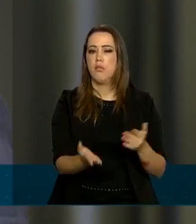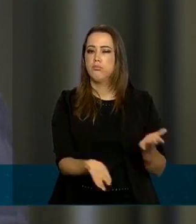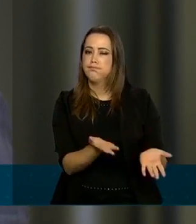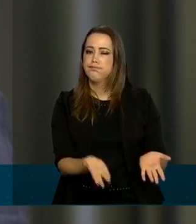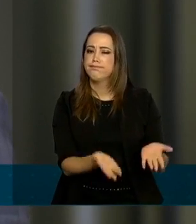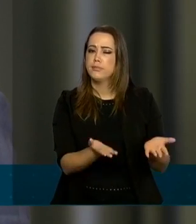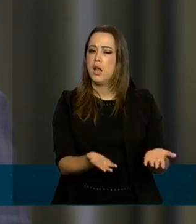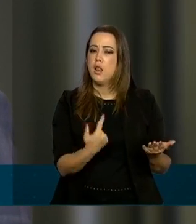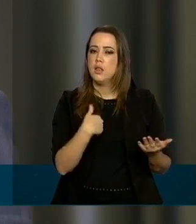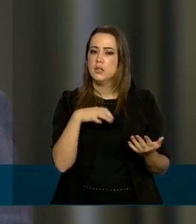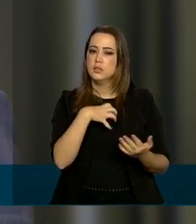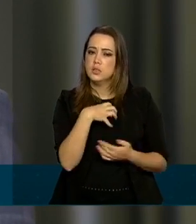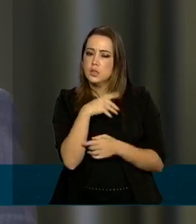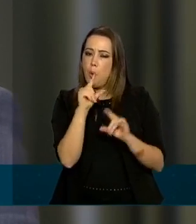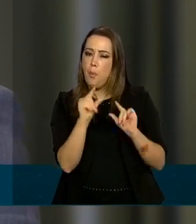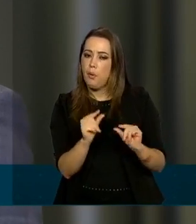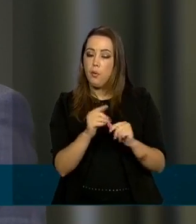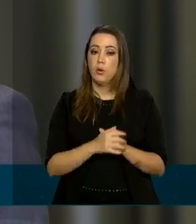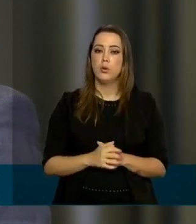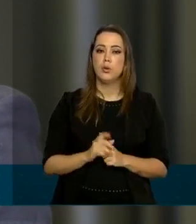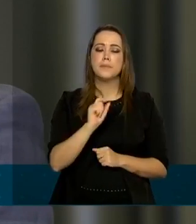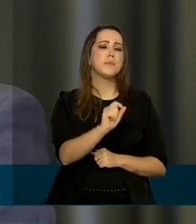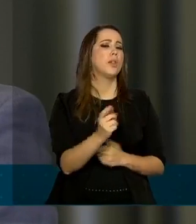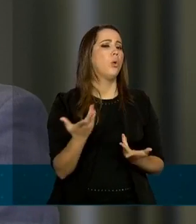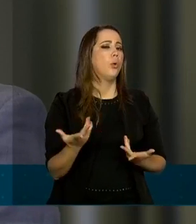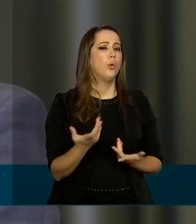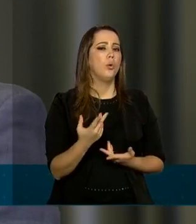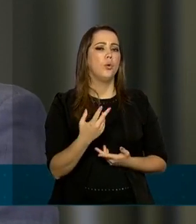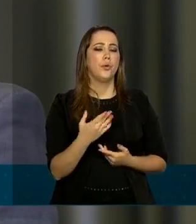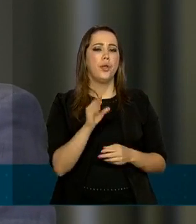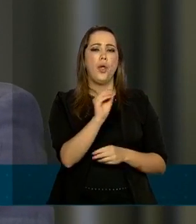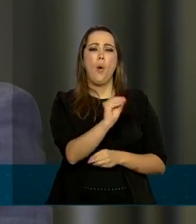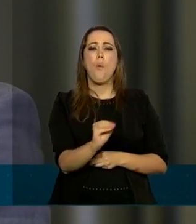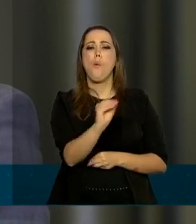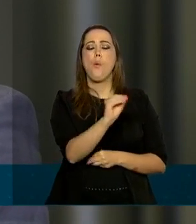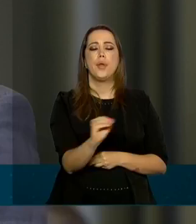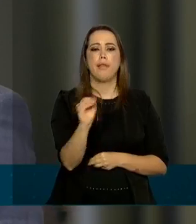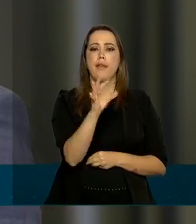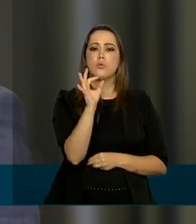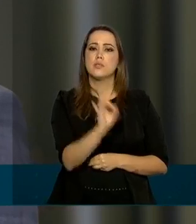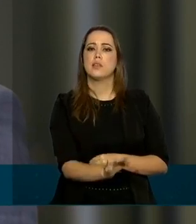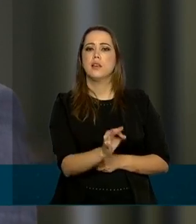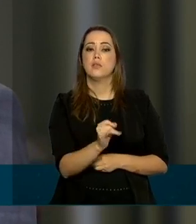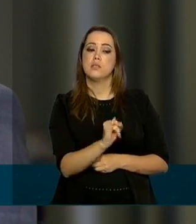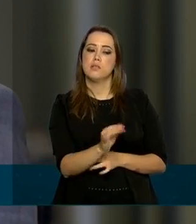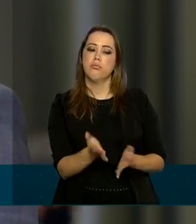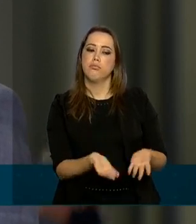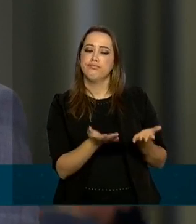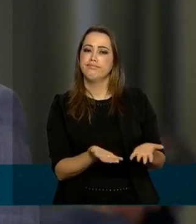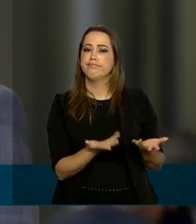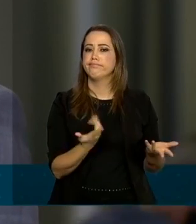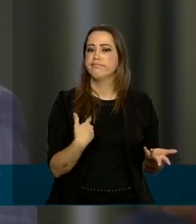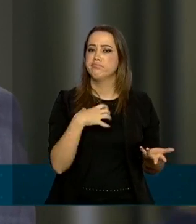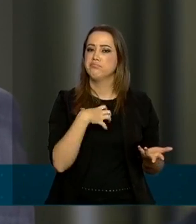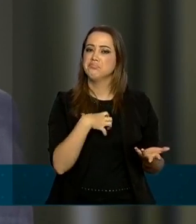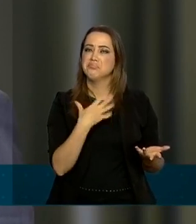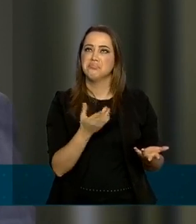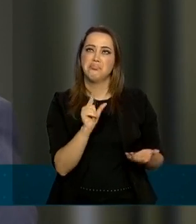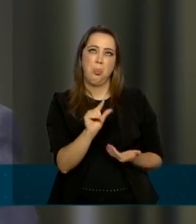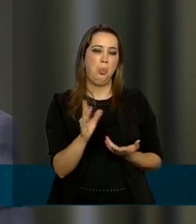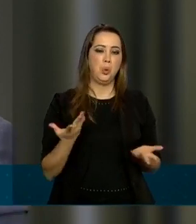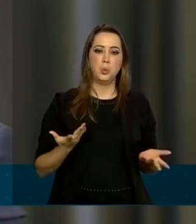a minha pergunta é o que é o atendimento resolutivo de casos leves e uma segunda